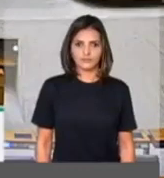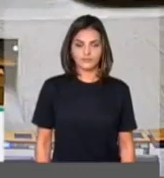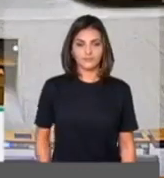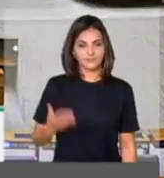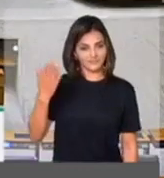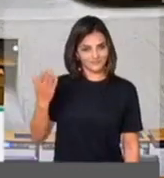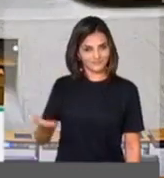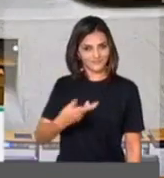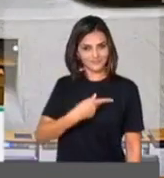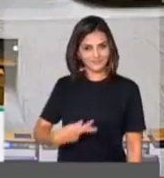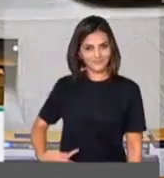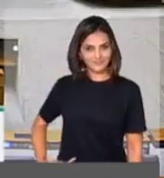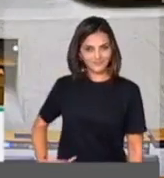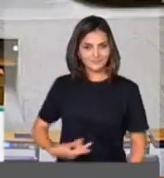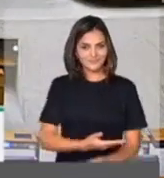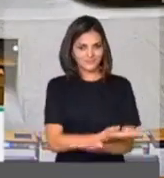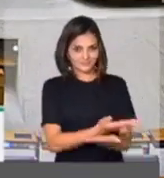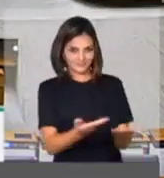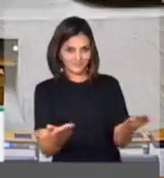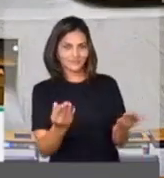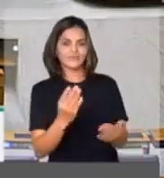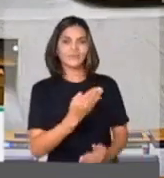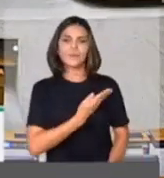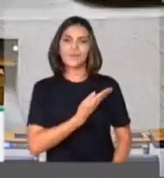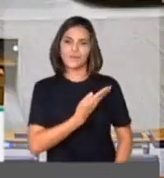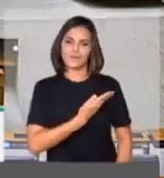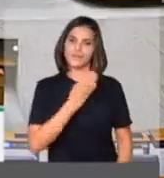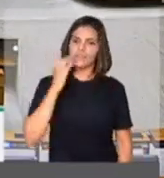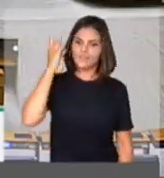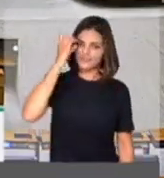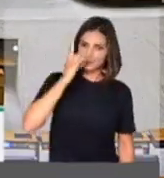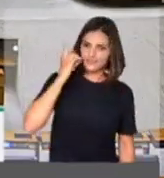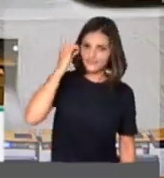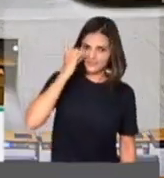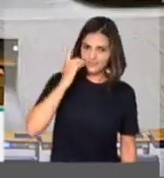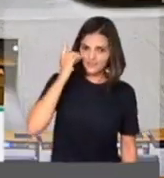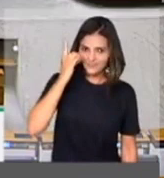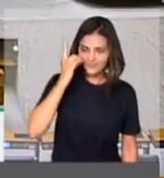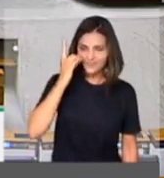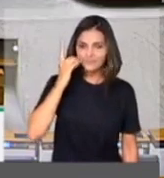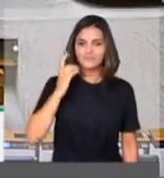Senhor Presidente, nobres colegas parlamentares,